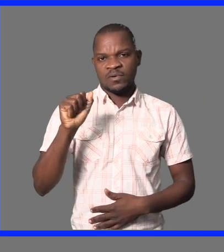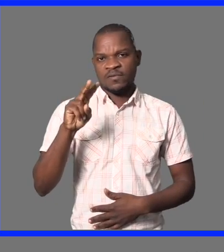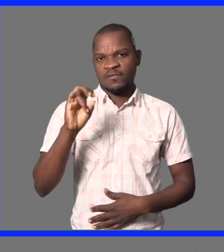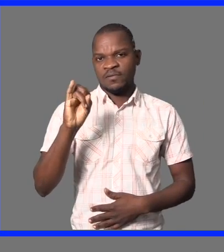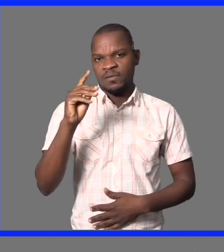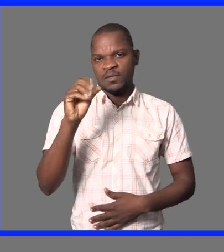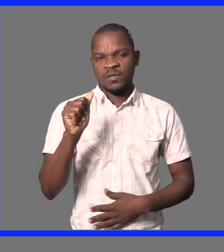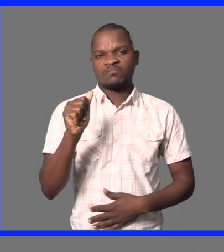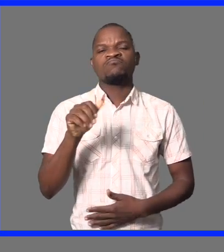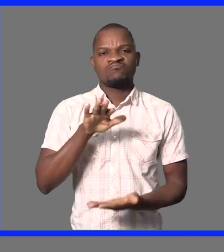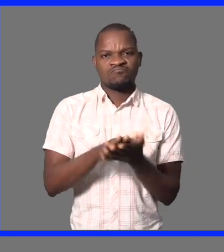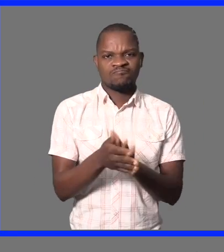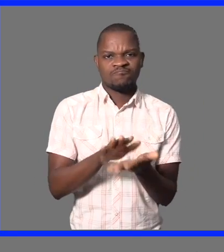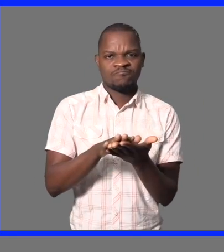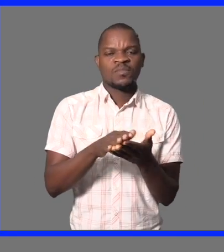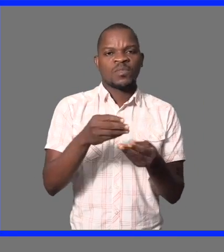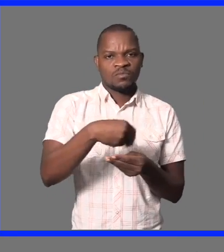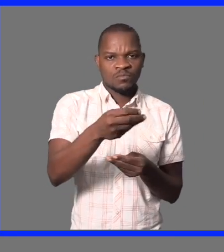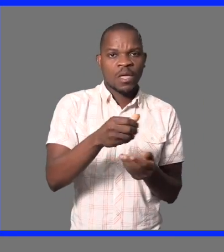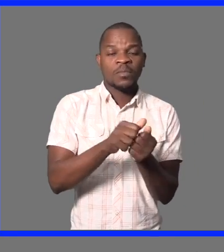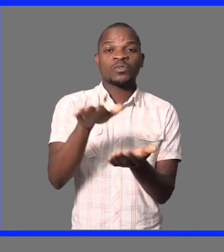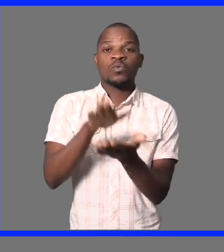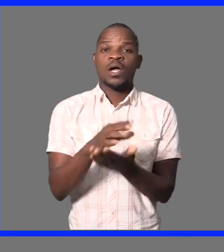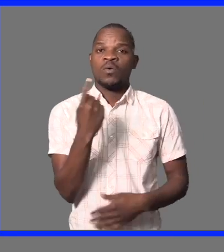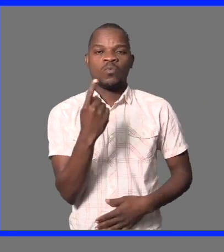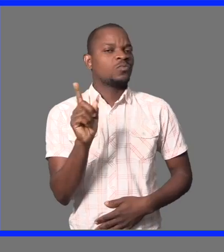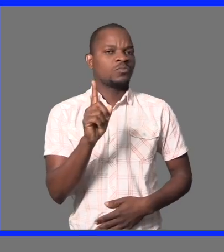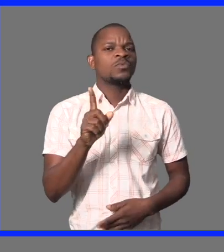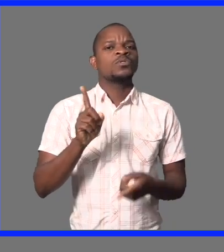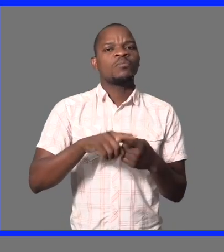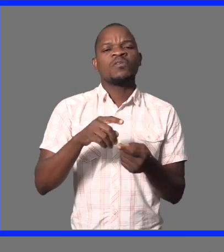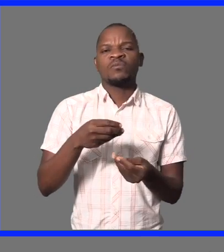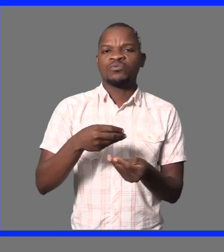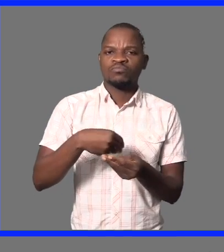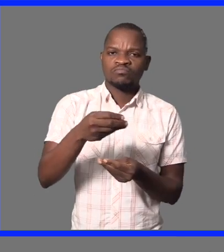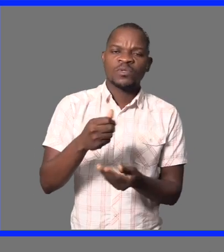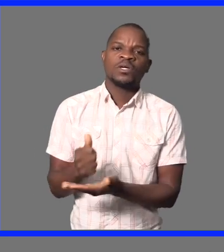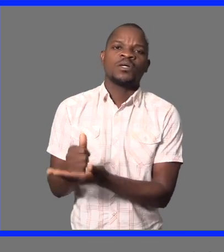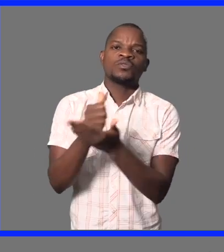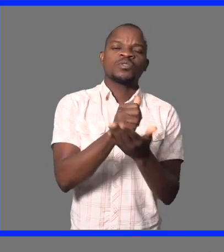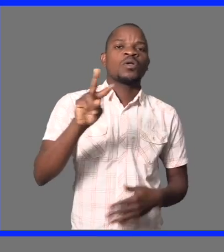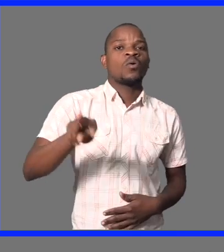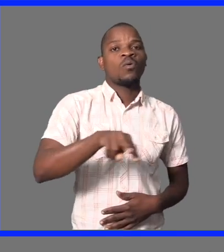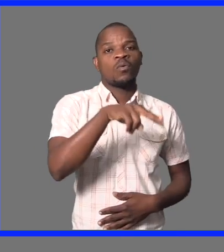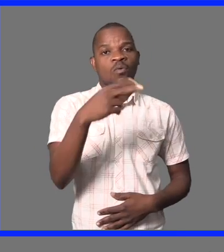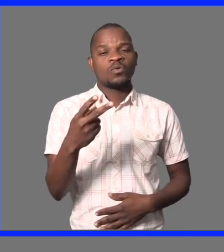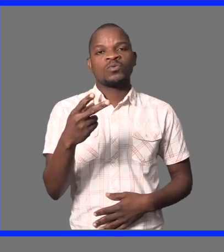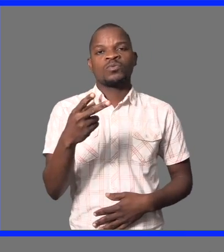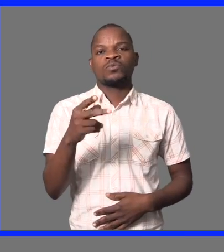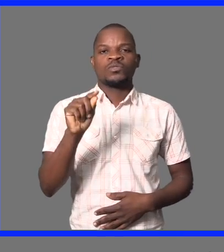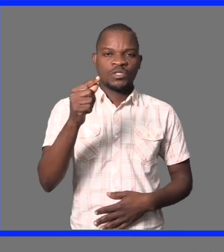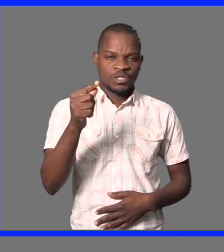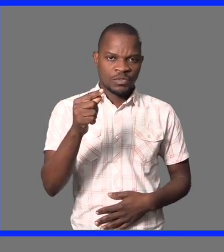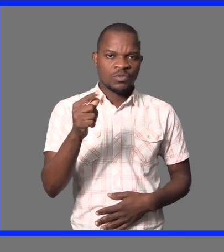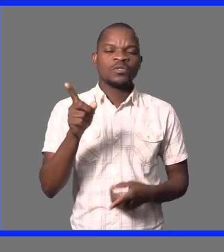estamos a levar a cabo essa distribuição, que não vai ser aqui em Gorongosa, mas também vai ser na Tanda, vai ser também no Guz, no Dondo,